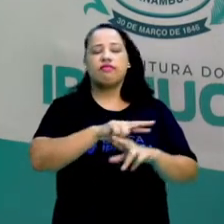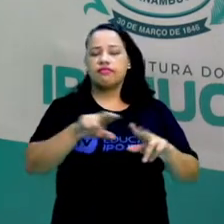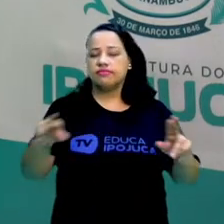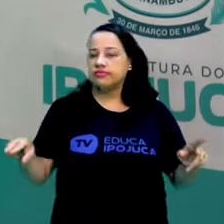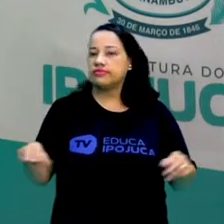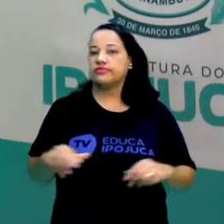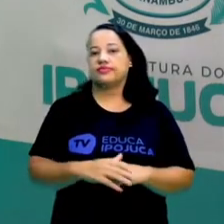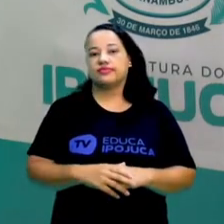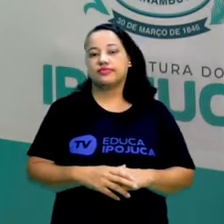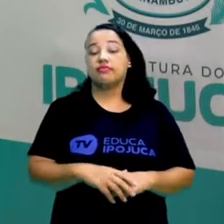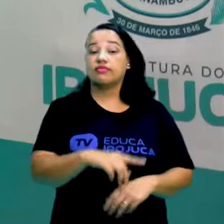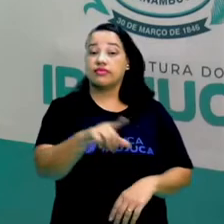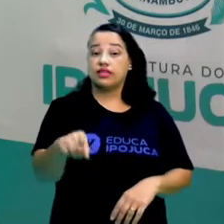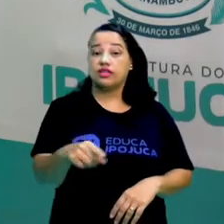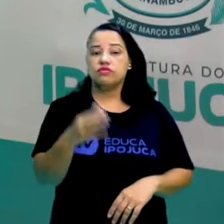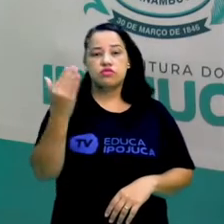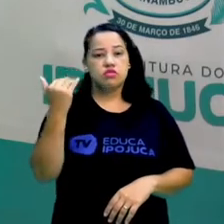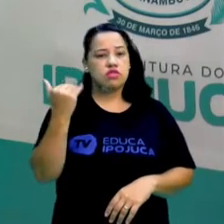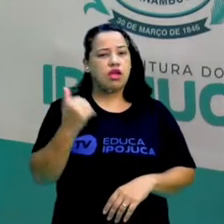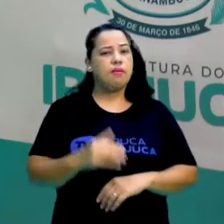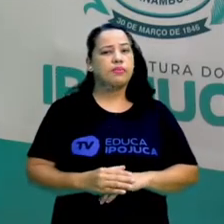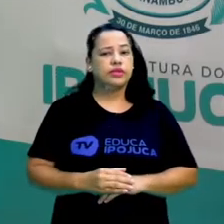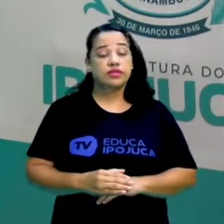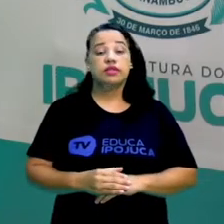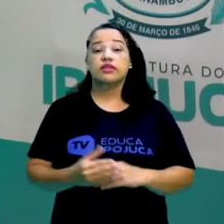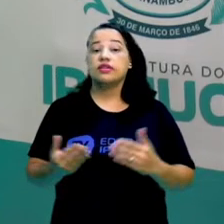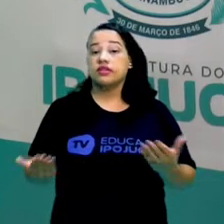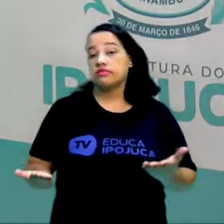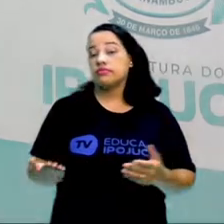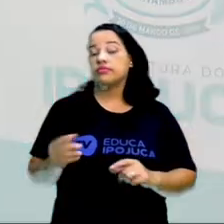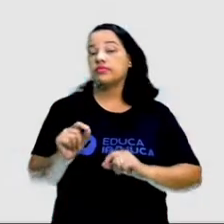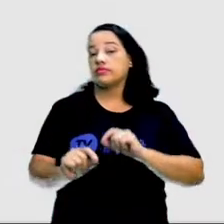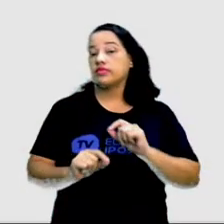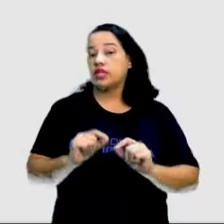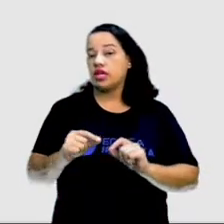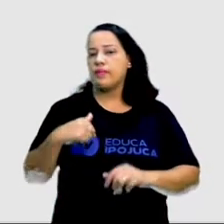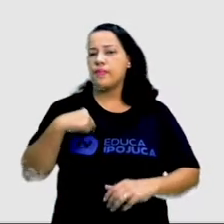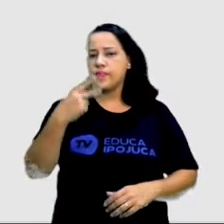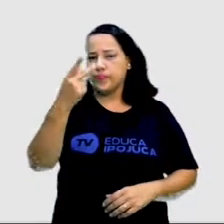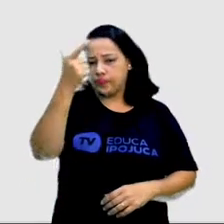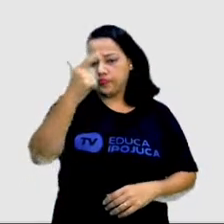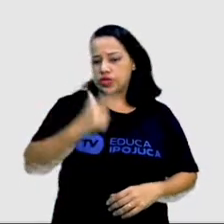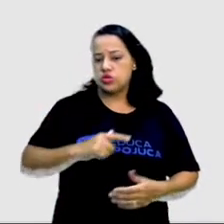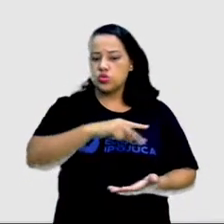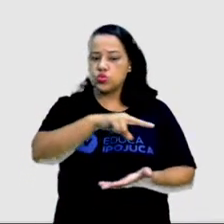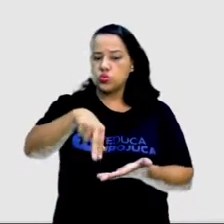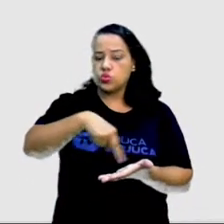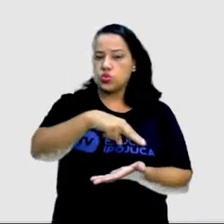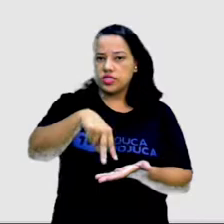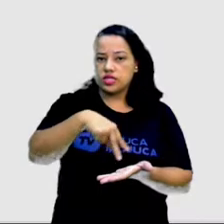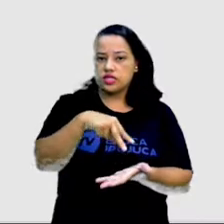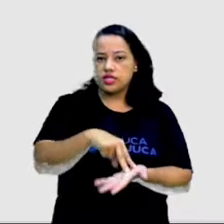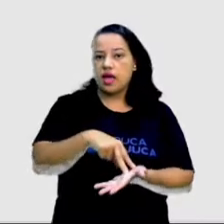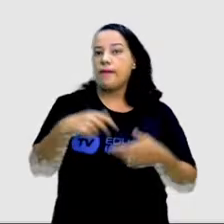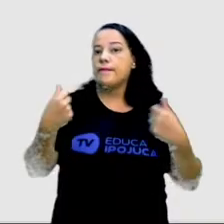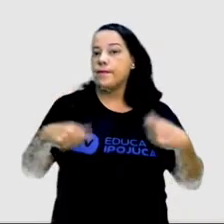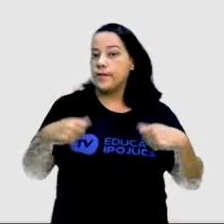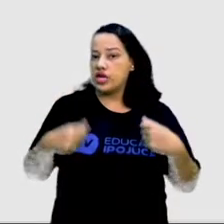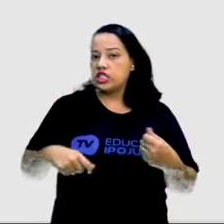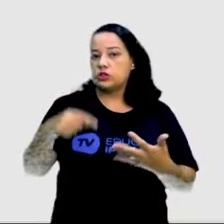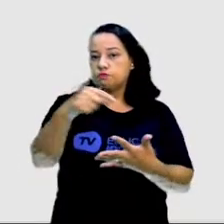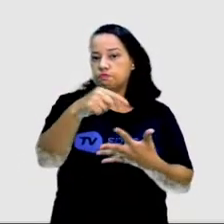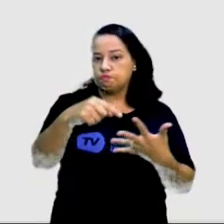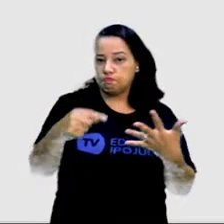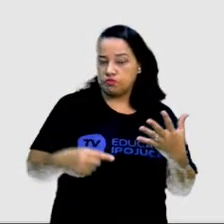E vocês sabiam, crianças, que para dançarmos usamos alguns elementos